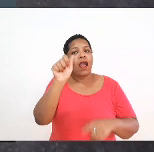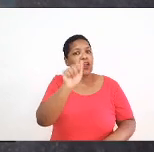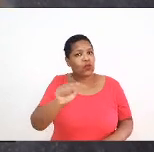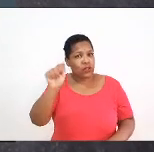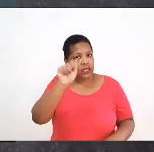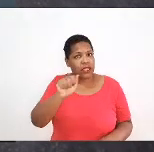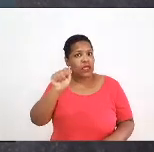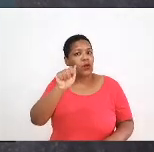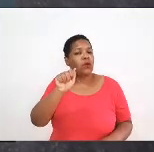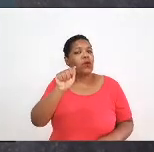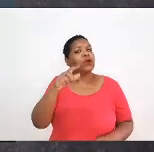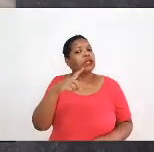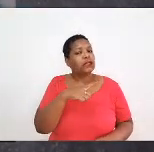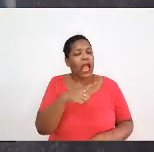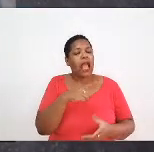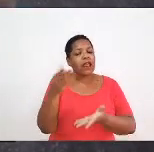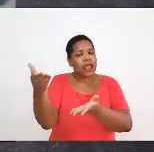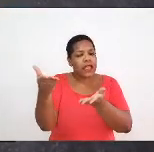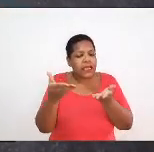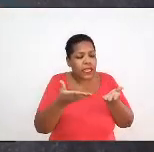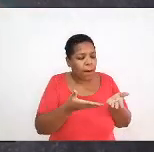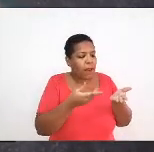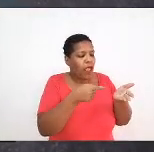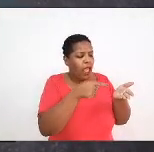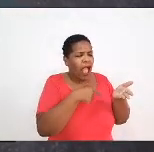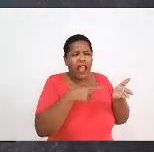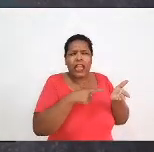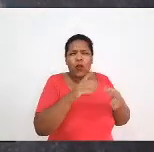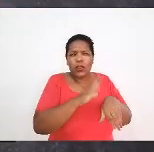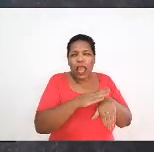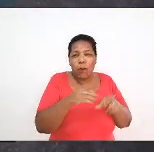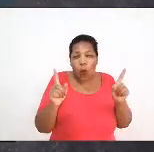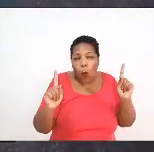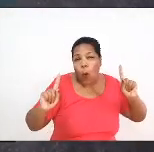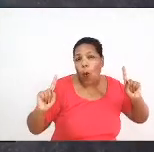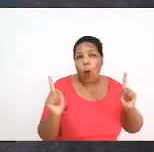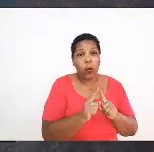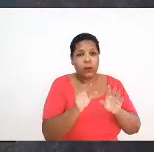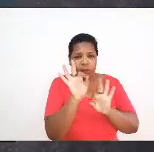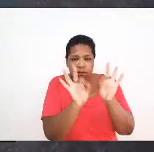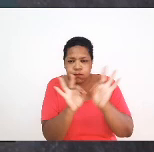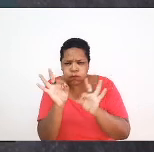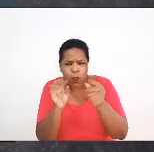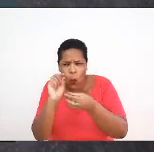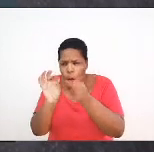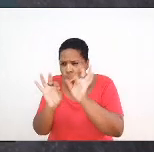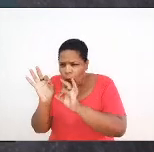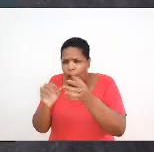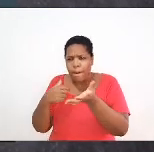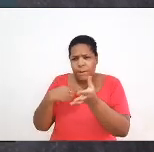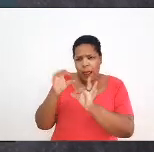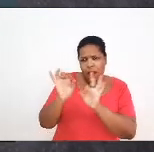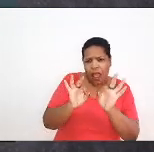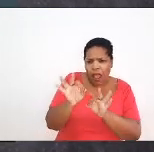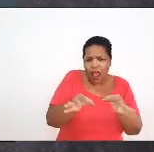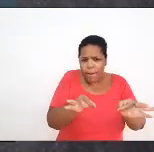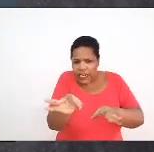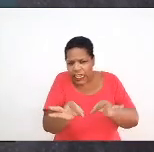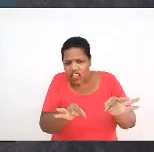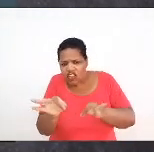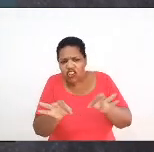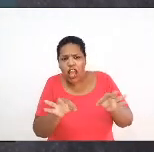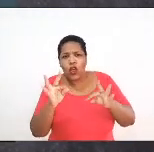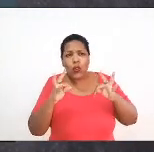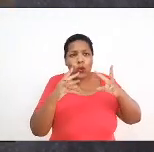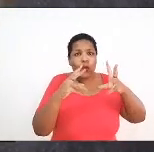formulações, tem ali um tempo curtíssimo para fazer a sistematização de tudo isso que chega dos conselhos regionais e, em meados de